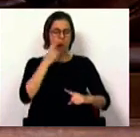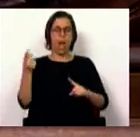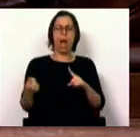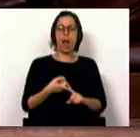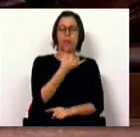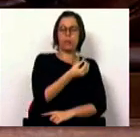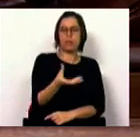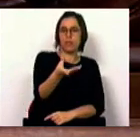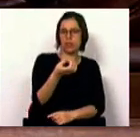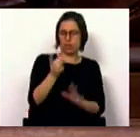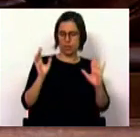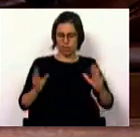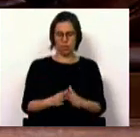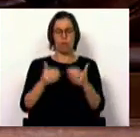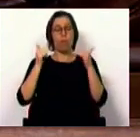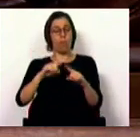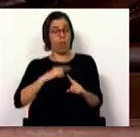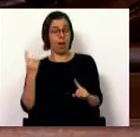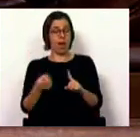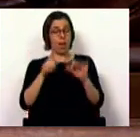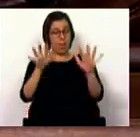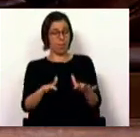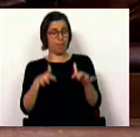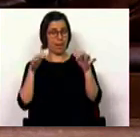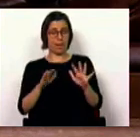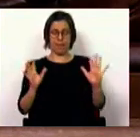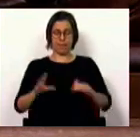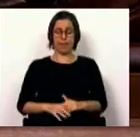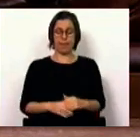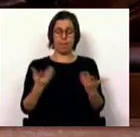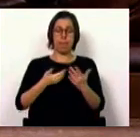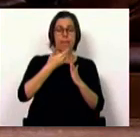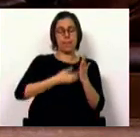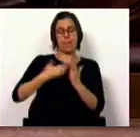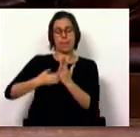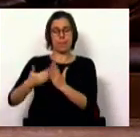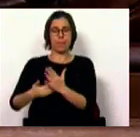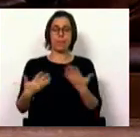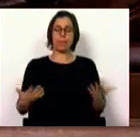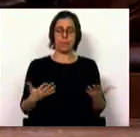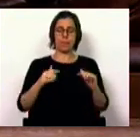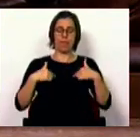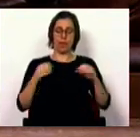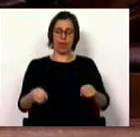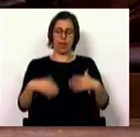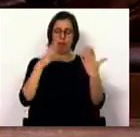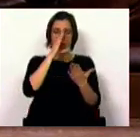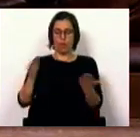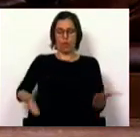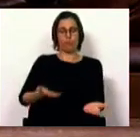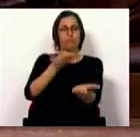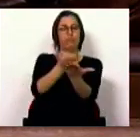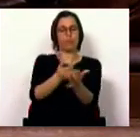2019 e um bom ano parlamentar. Os diplomas que, por iniciativa do Governo,